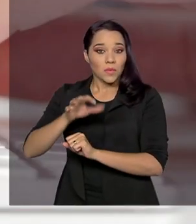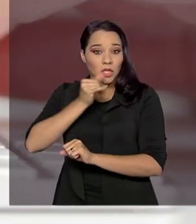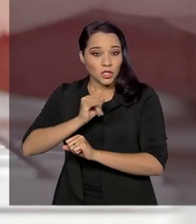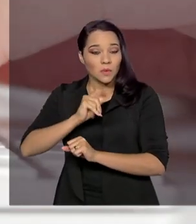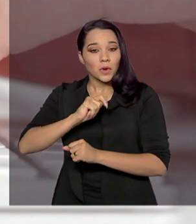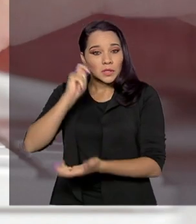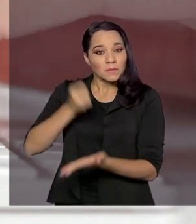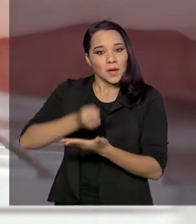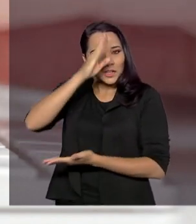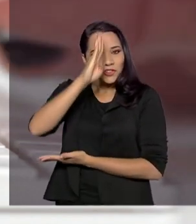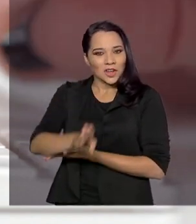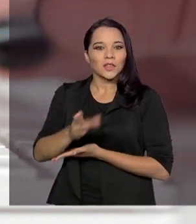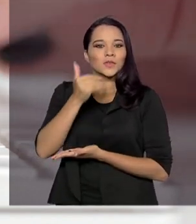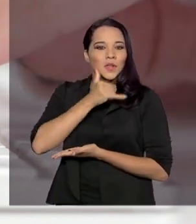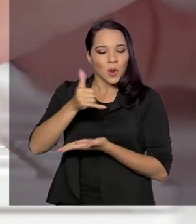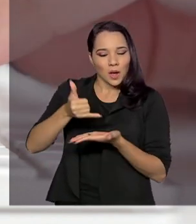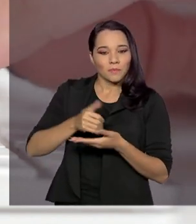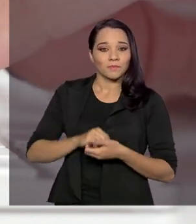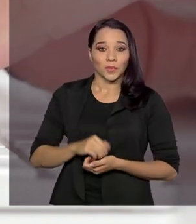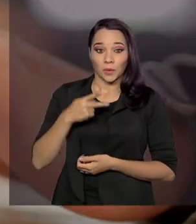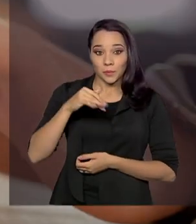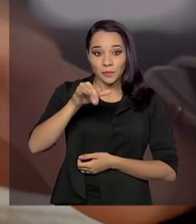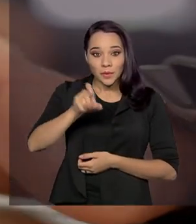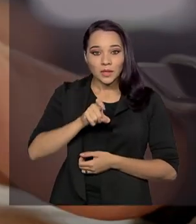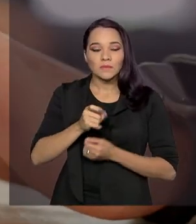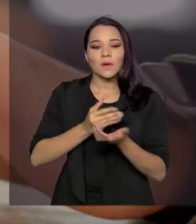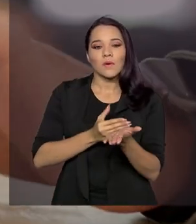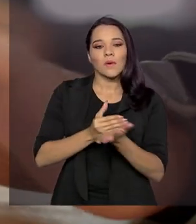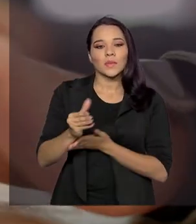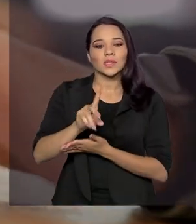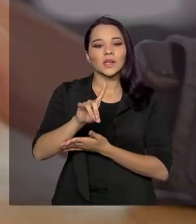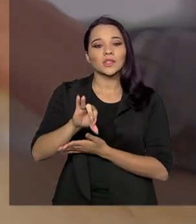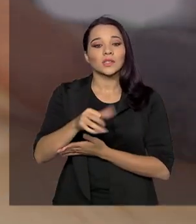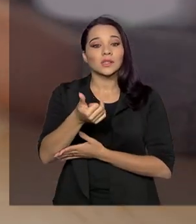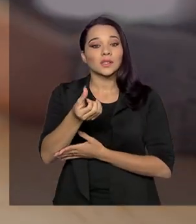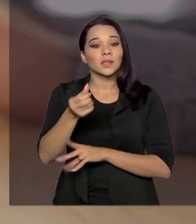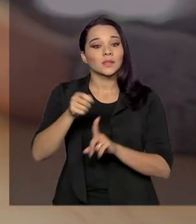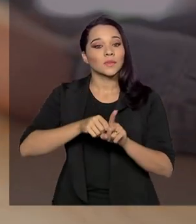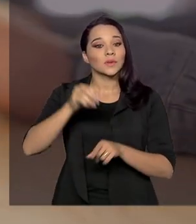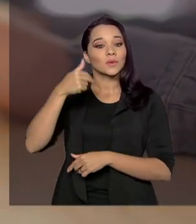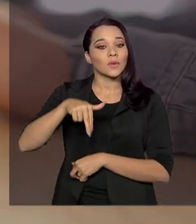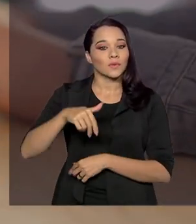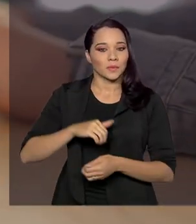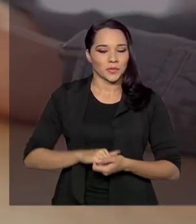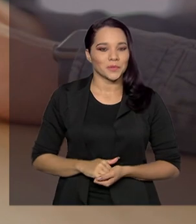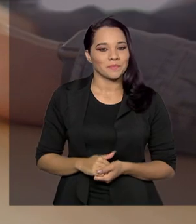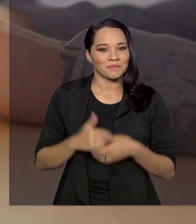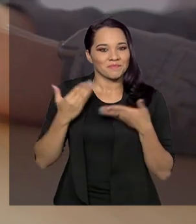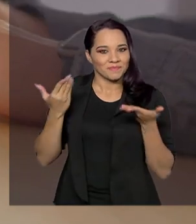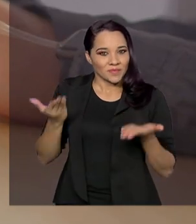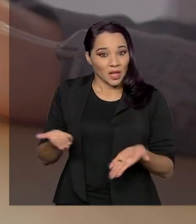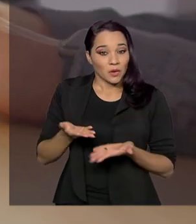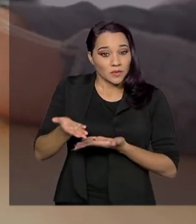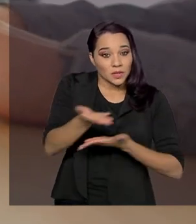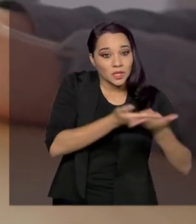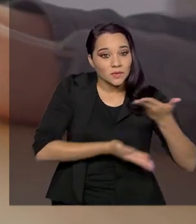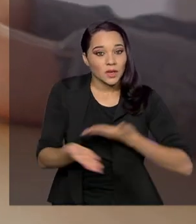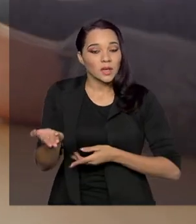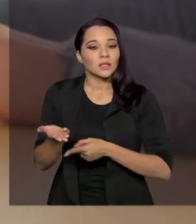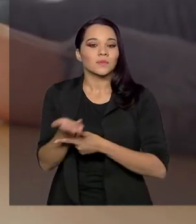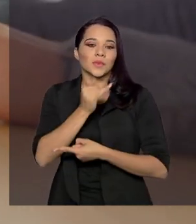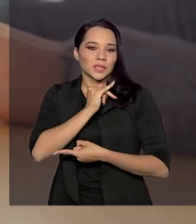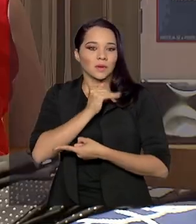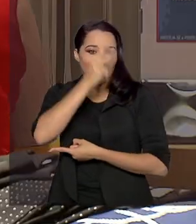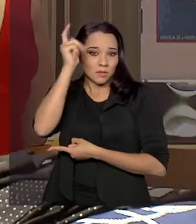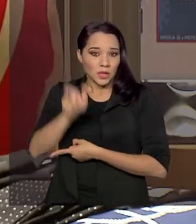diretamente na ferramenta. O PIX vai entrar em operação em 16 de novembro. Assim, ao fazer uma transferência, por exemplo,